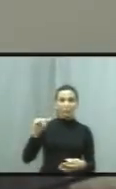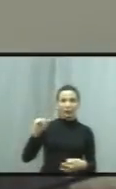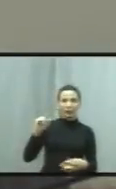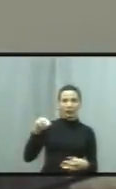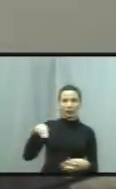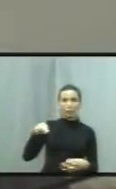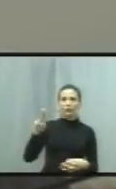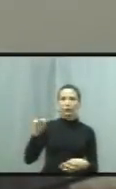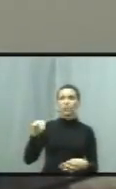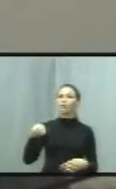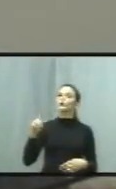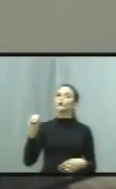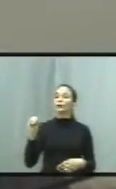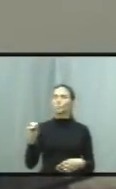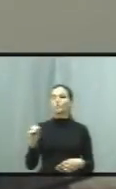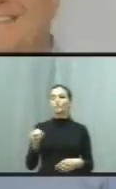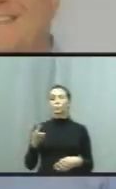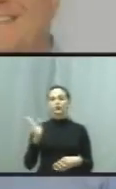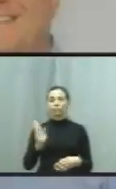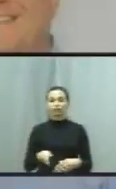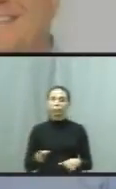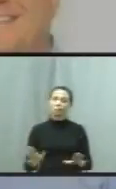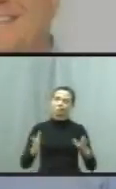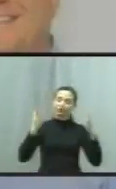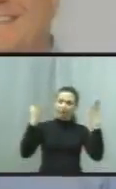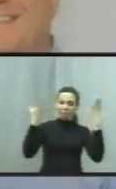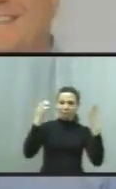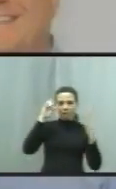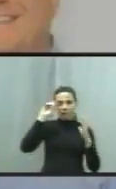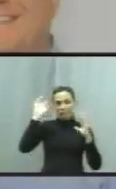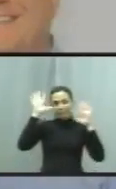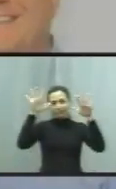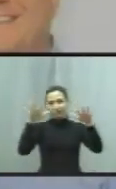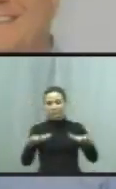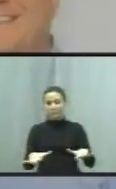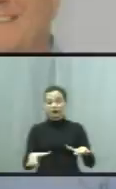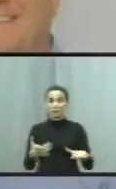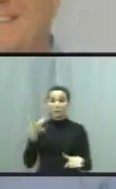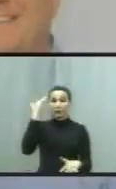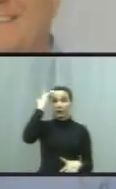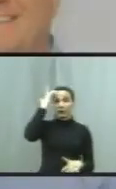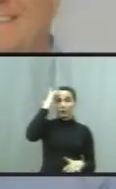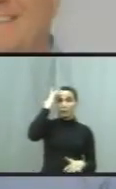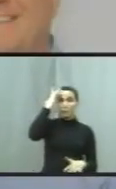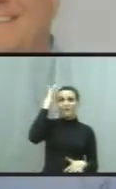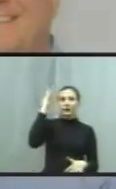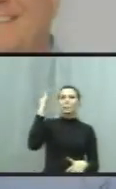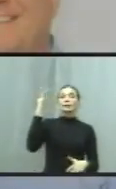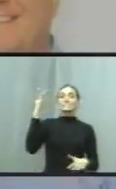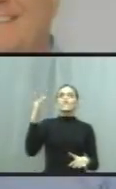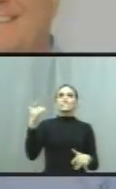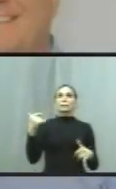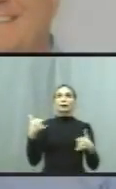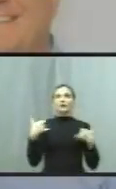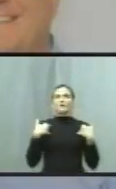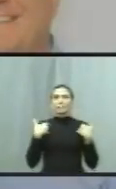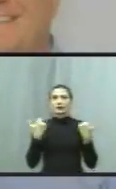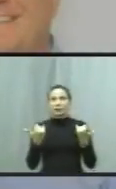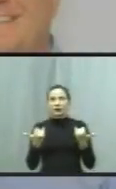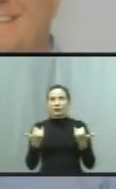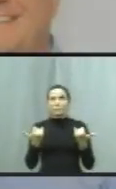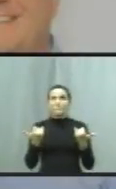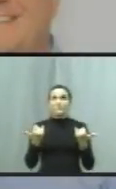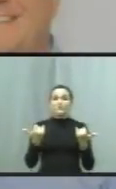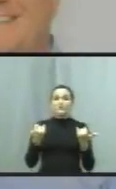aniversário já comemorado, que Deus o abençoe. Também amanhã quero já cumprimentar com antecipação